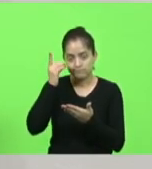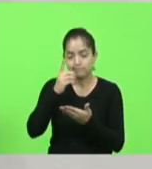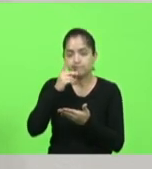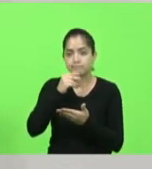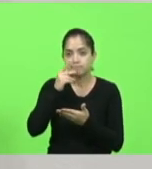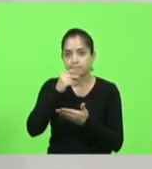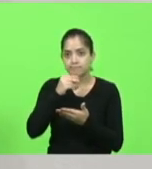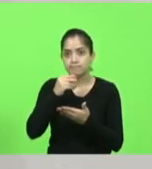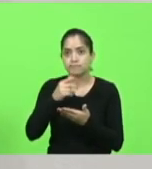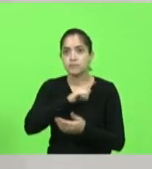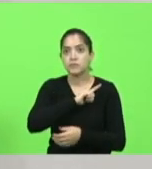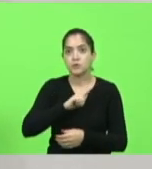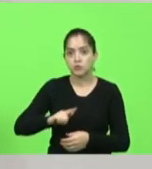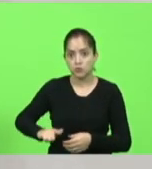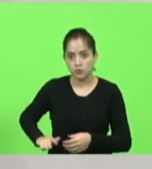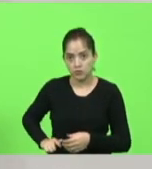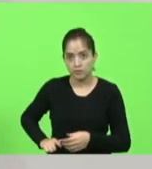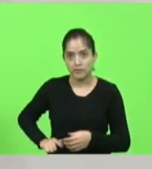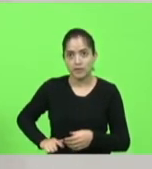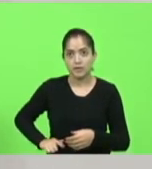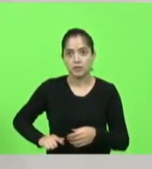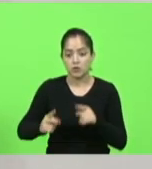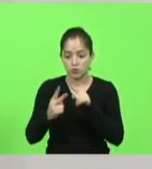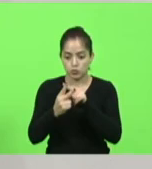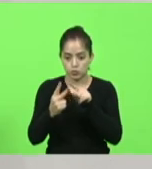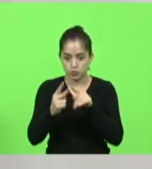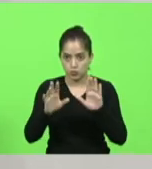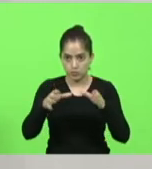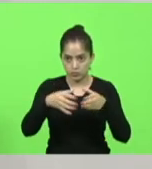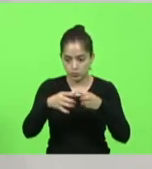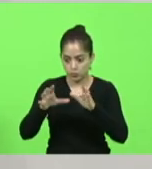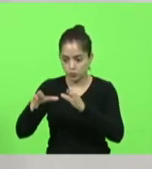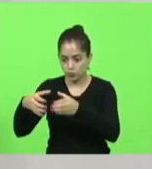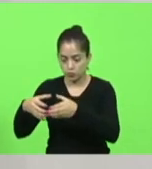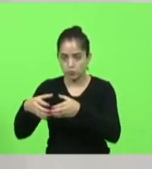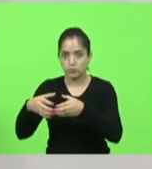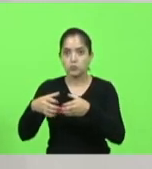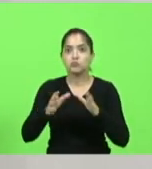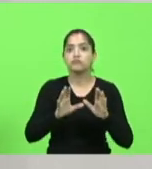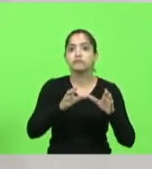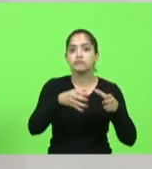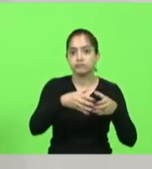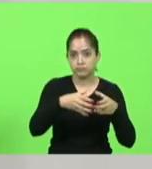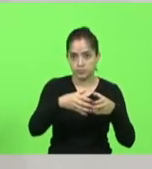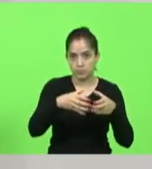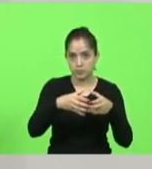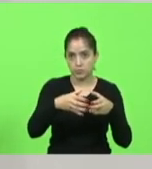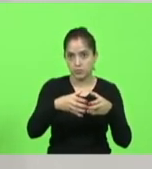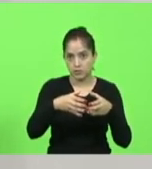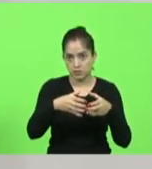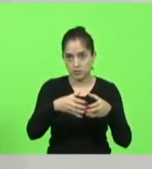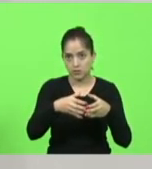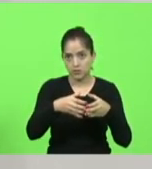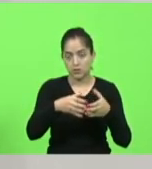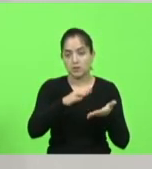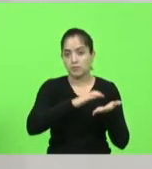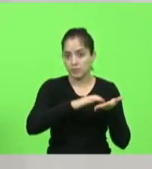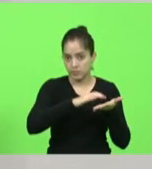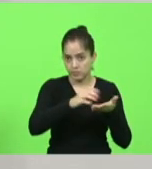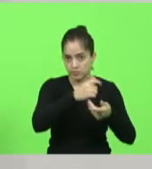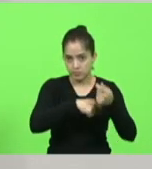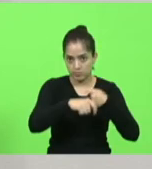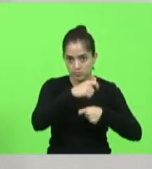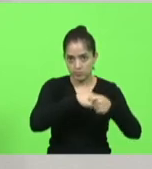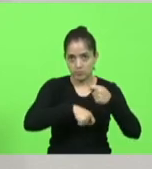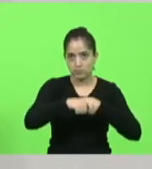que o governador designou duas equipes, uma equipe pelo secretário de administração,